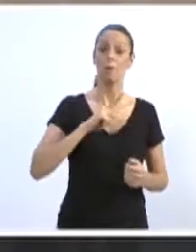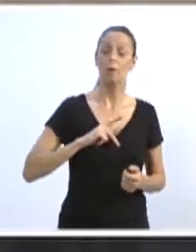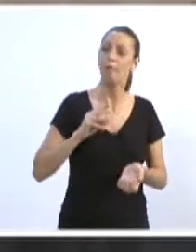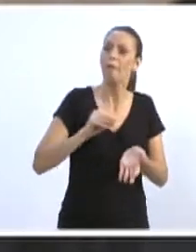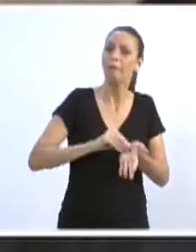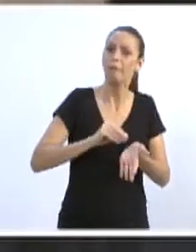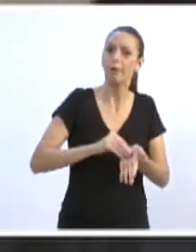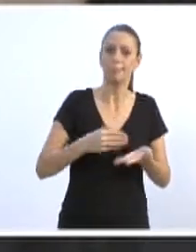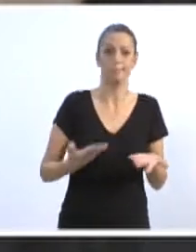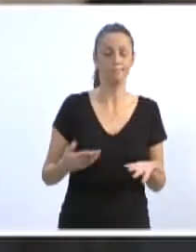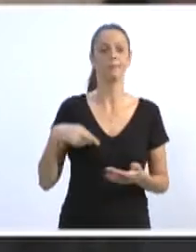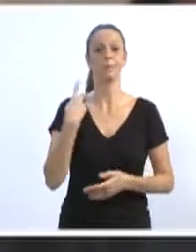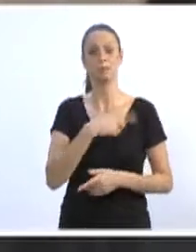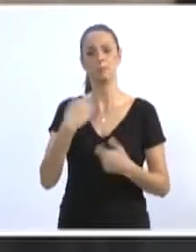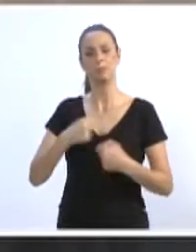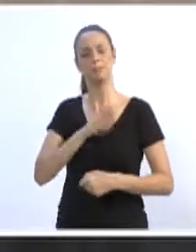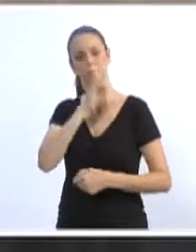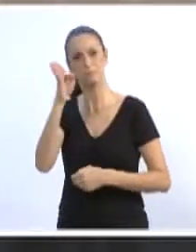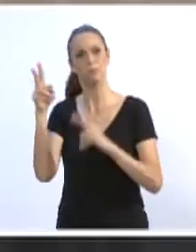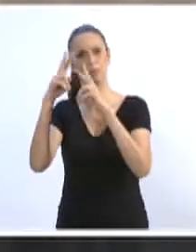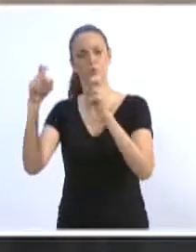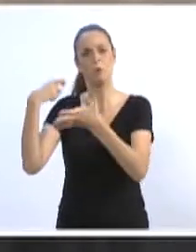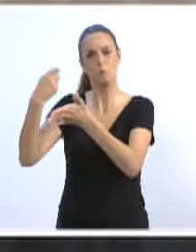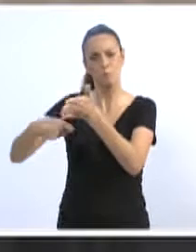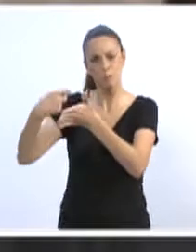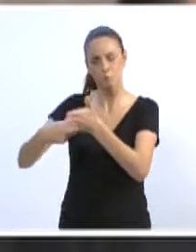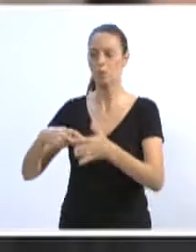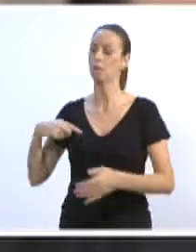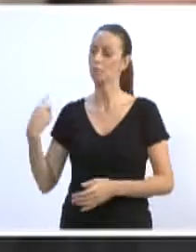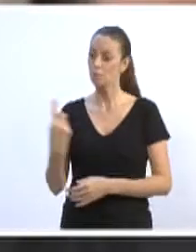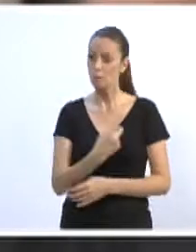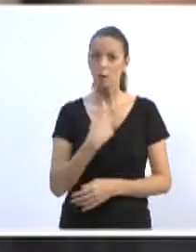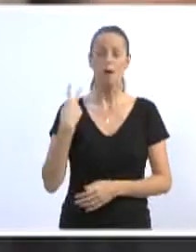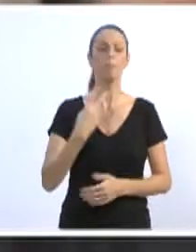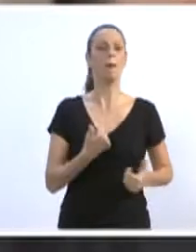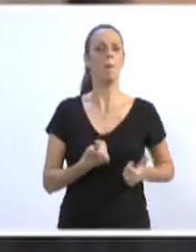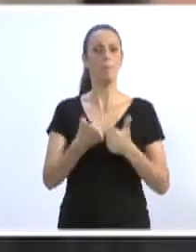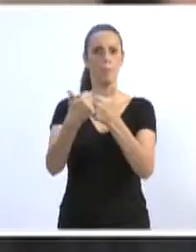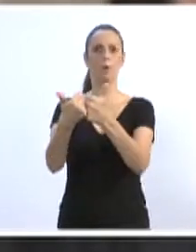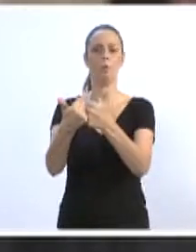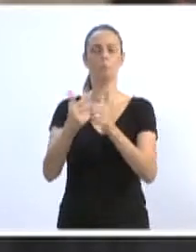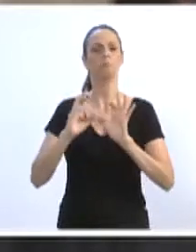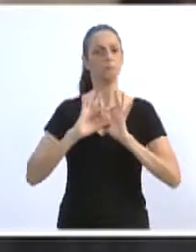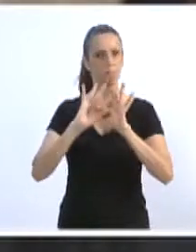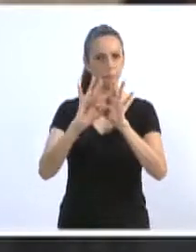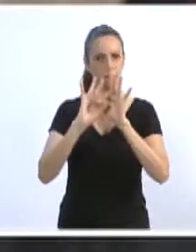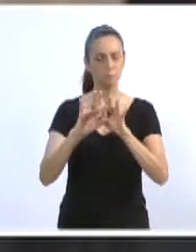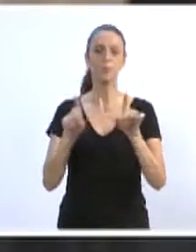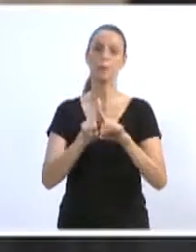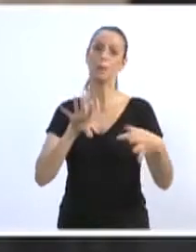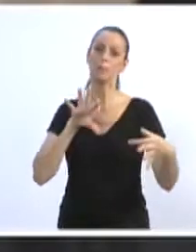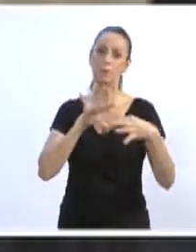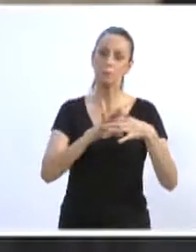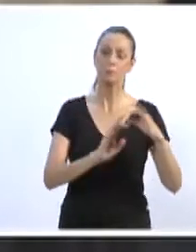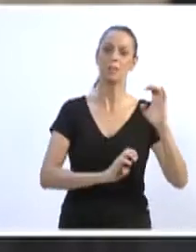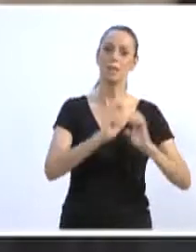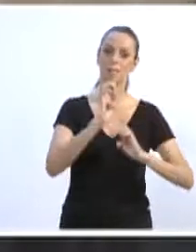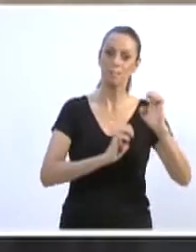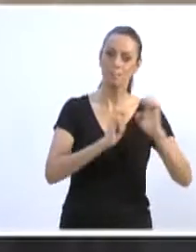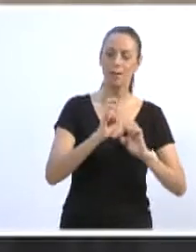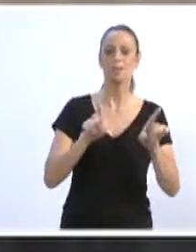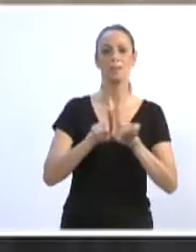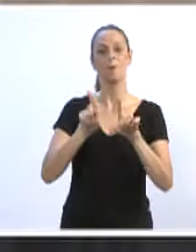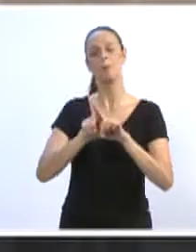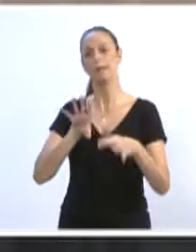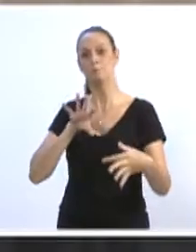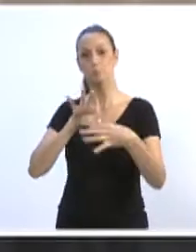Então, realmente, temos que cobrar, vossa excelência, conta com o nosso apoio, todos aqui desta casa e unir forças com as entidades empresariais, com todas as demais lideranças